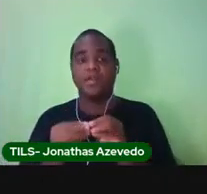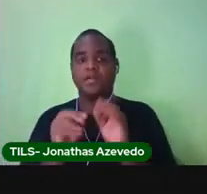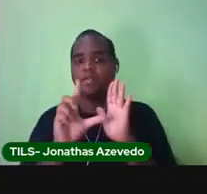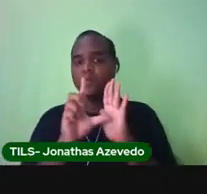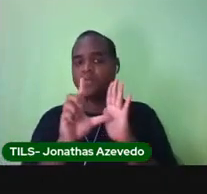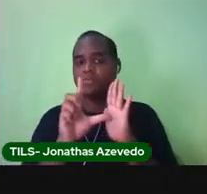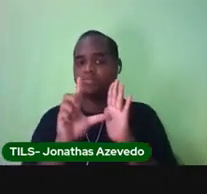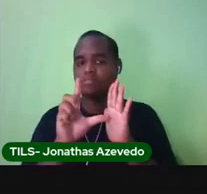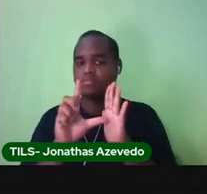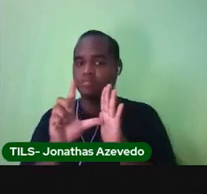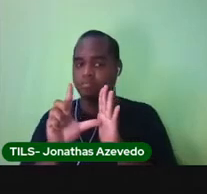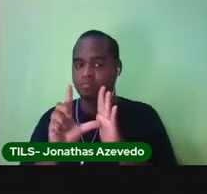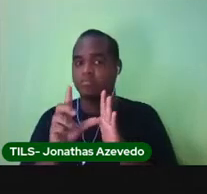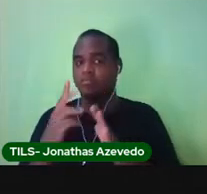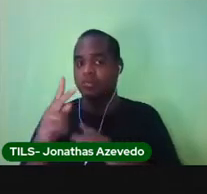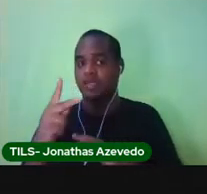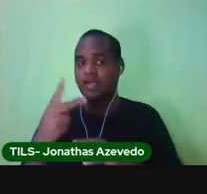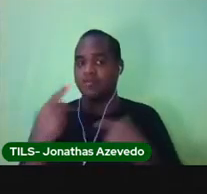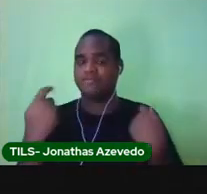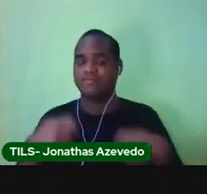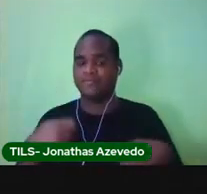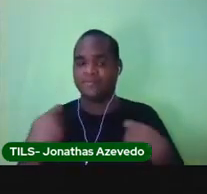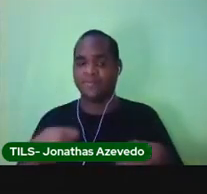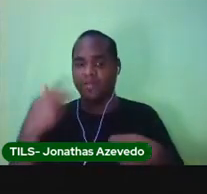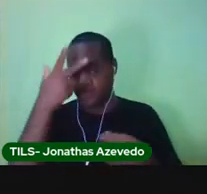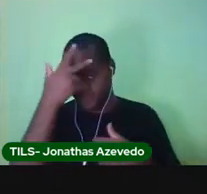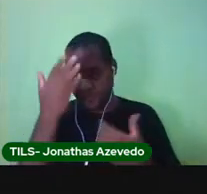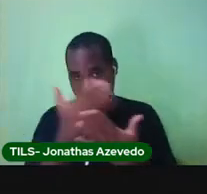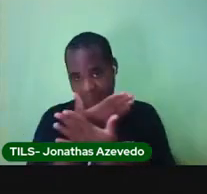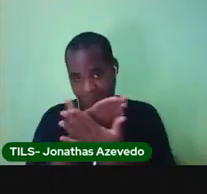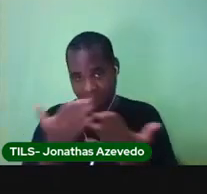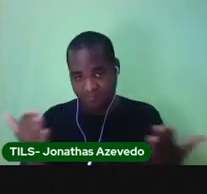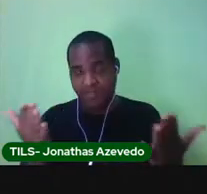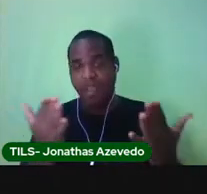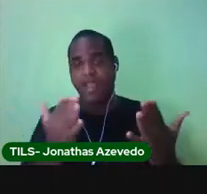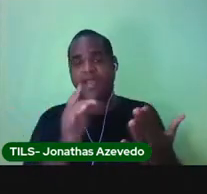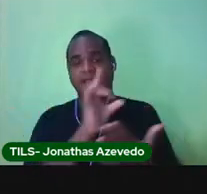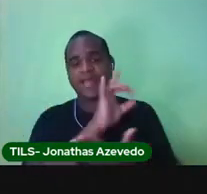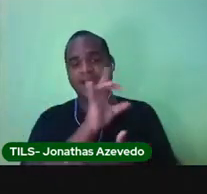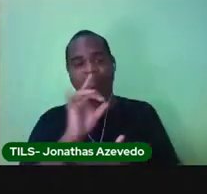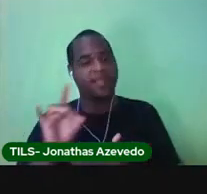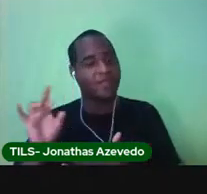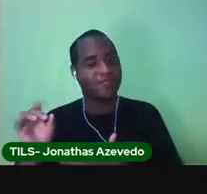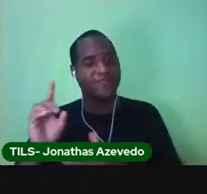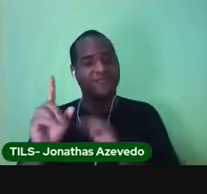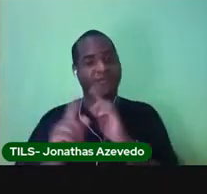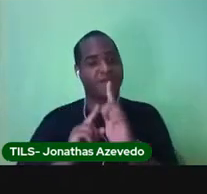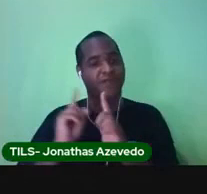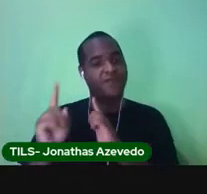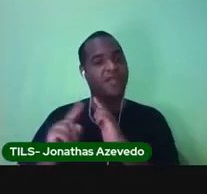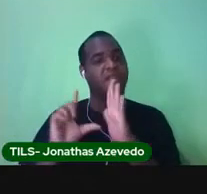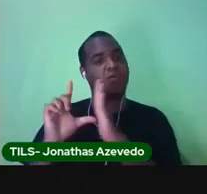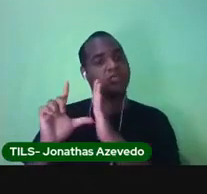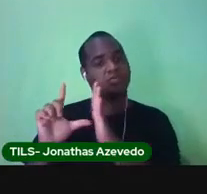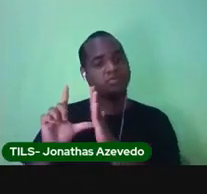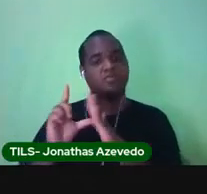que resolveu dar para todos os seus clientes, todo mundo que foi lá comprar,